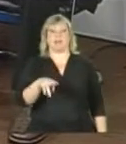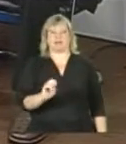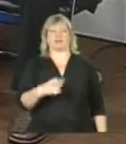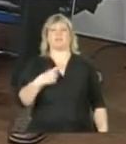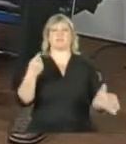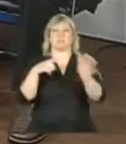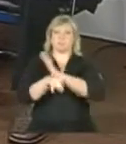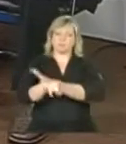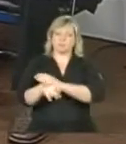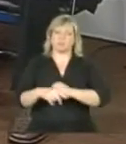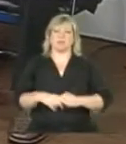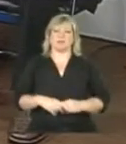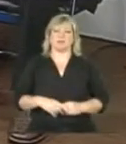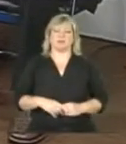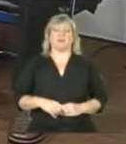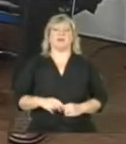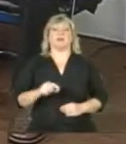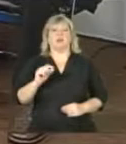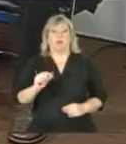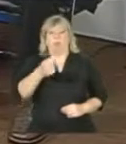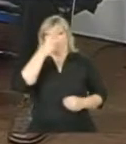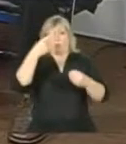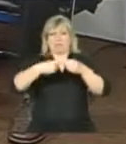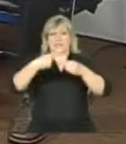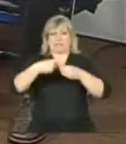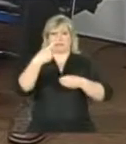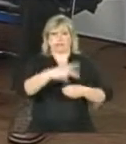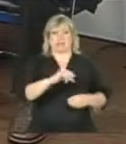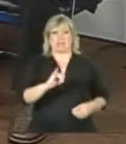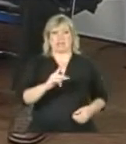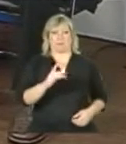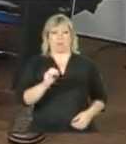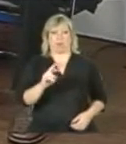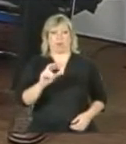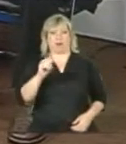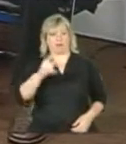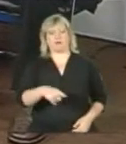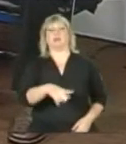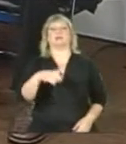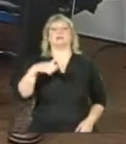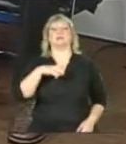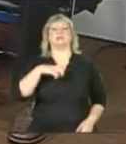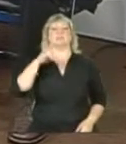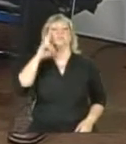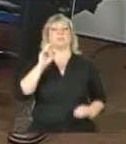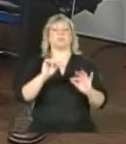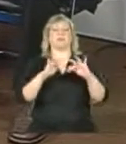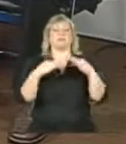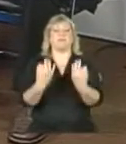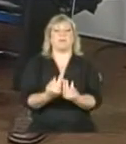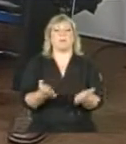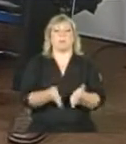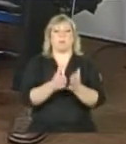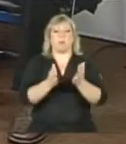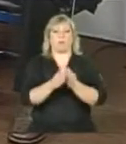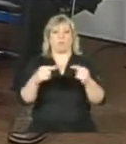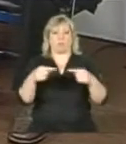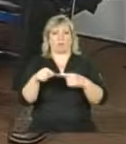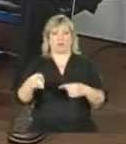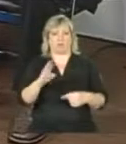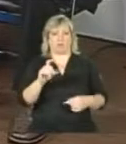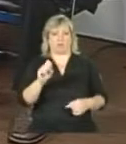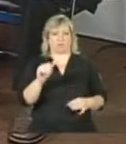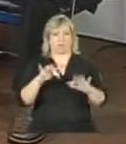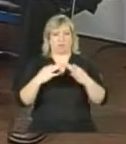Bom, ela diz que no município dela, de Iporá, a estimativa de famílias pobres no perfil Bolsa Família é de R$